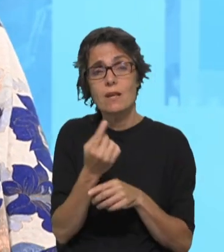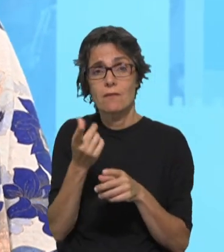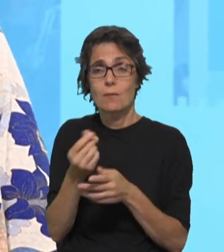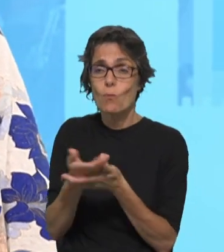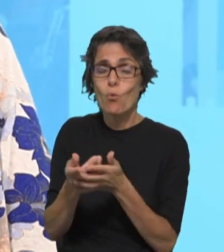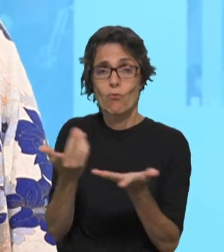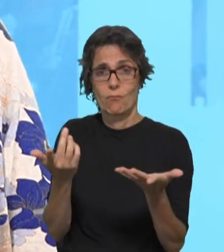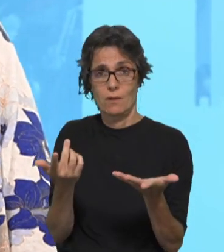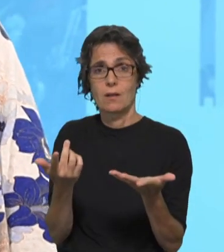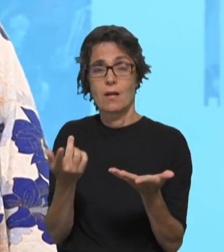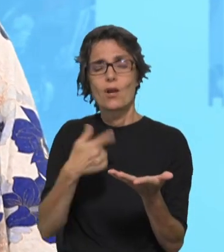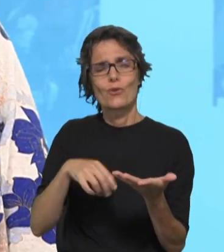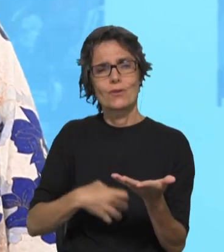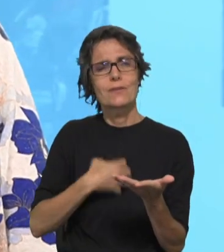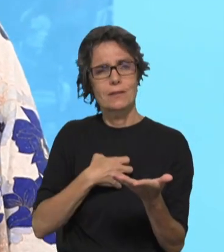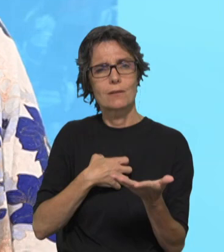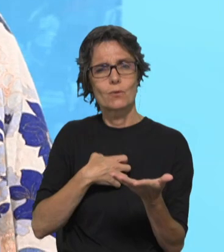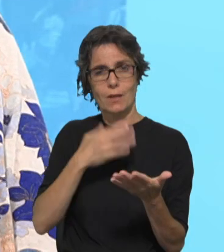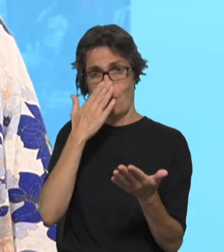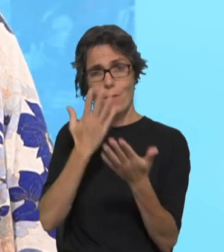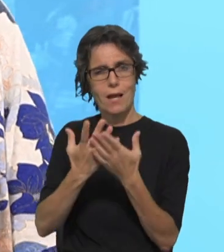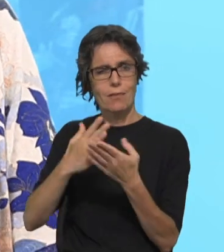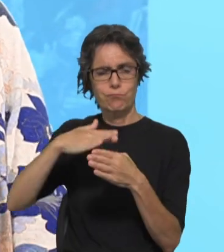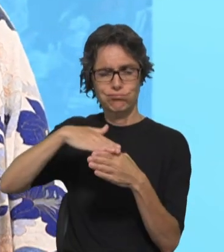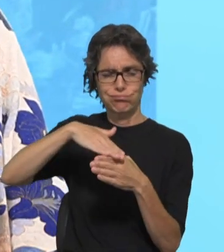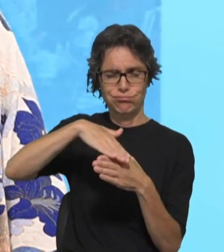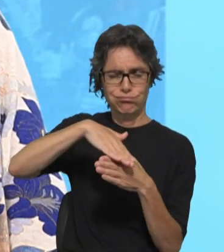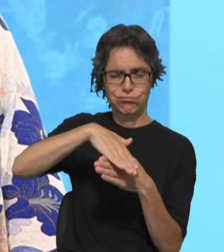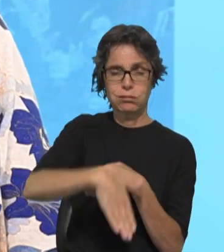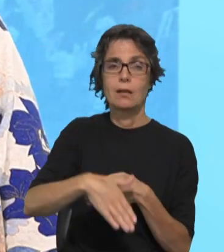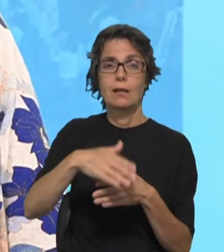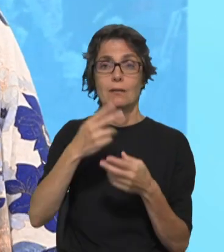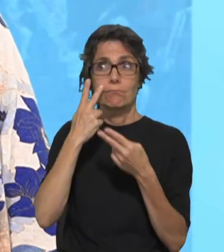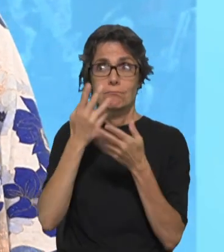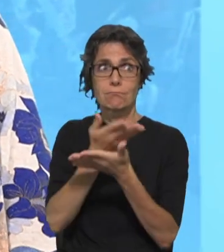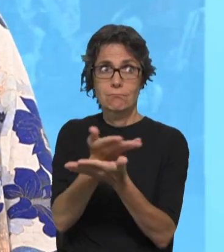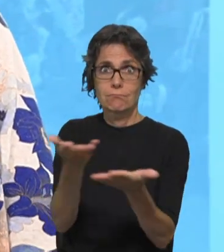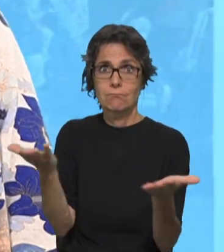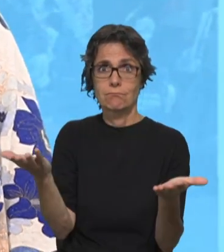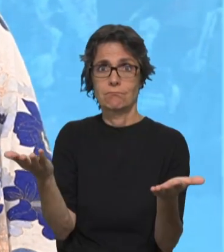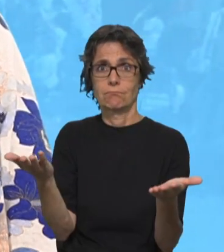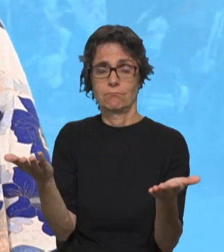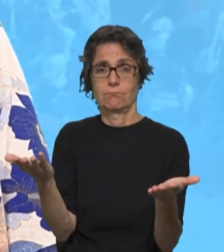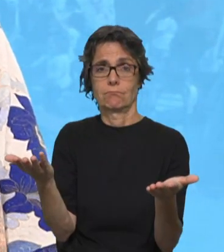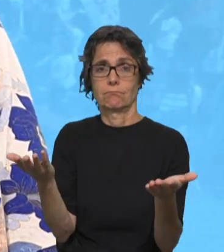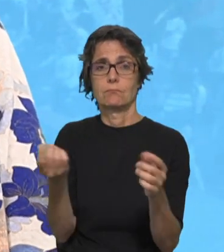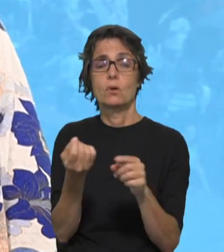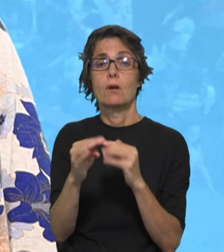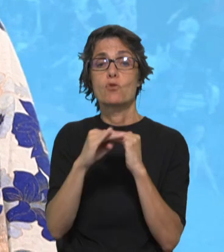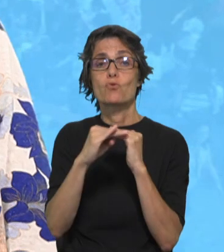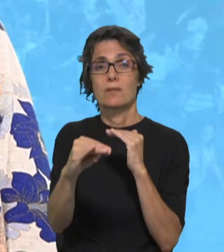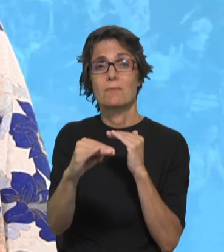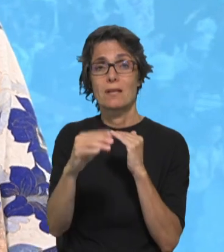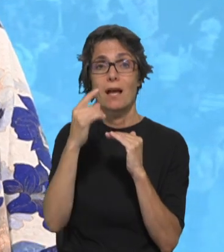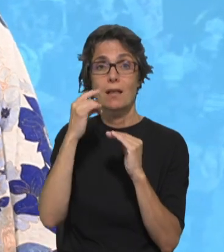começamos a ter a sensação de que é o que acontece. É mais visível na parte da sustentabilidade